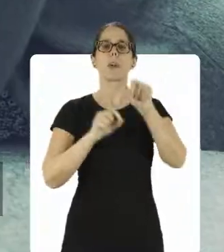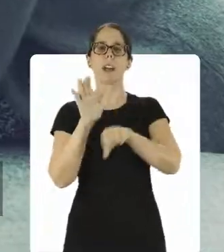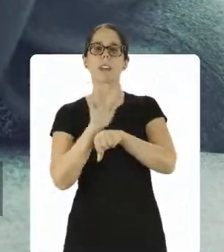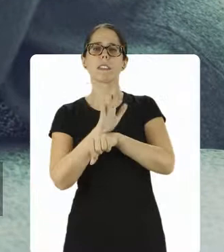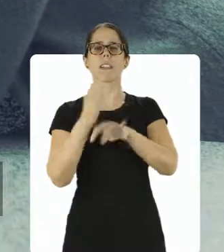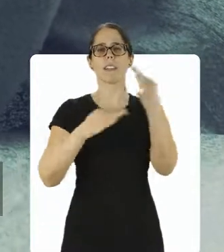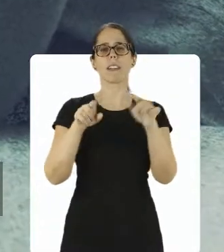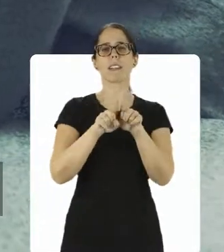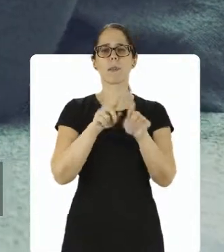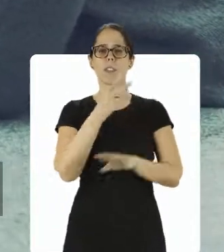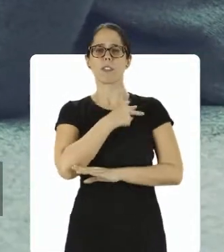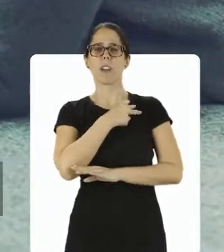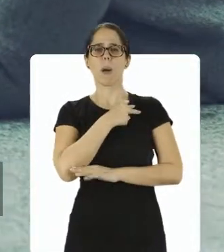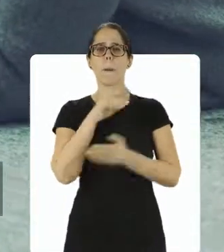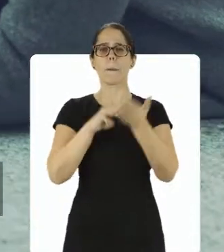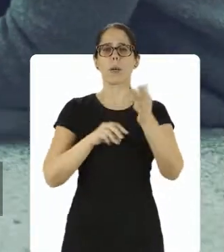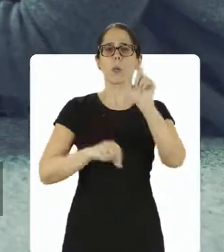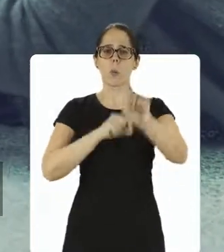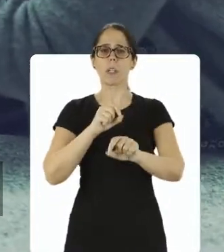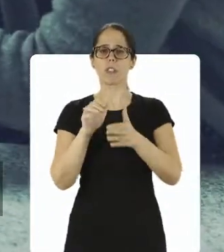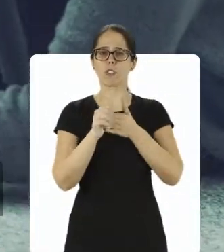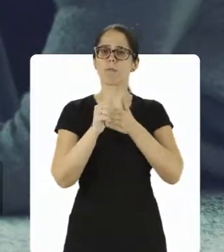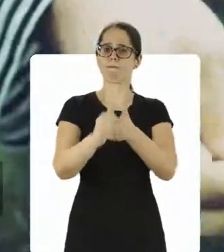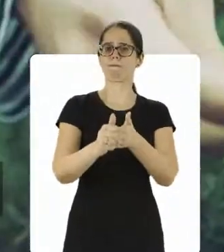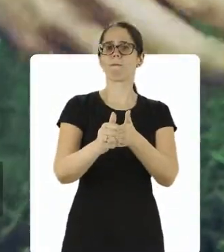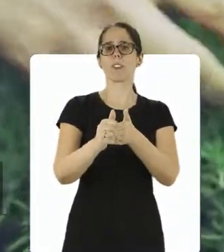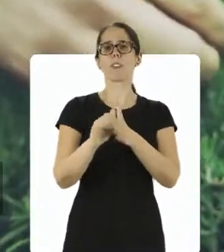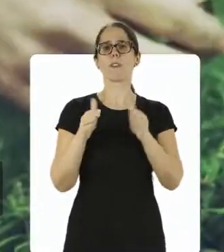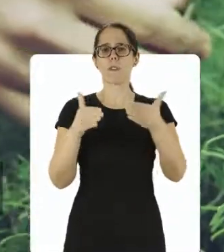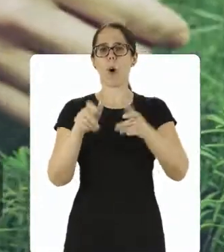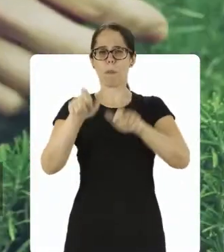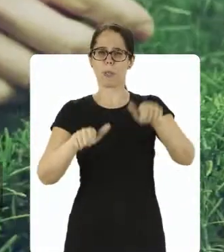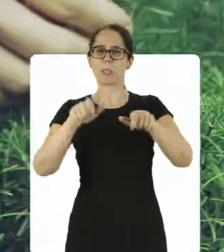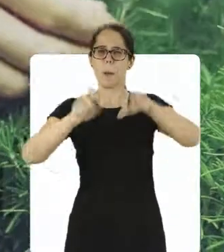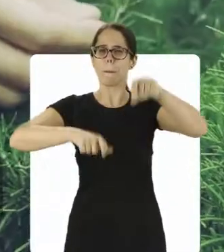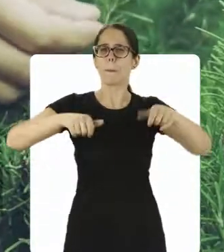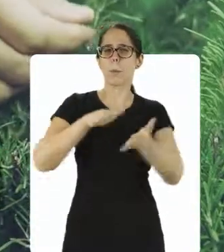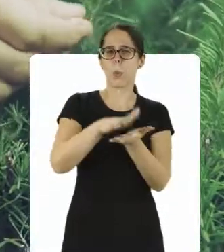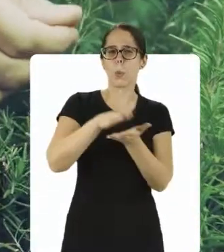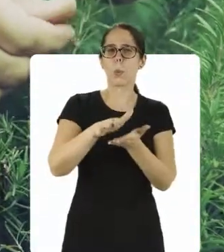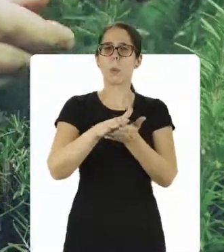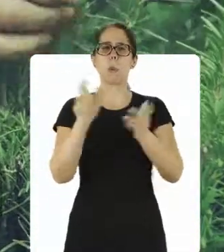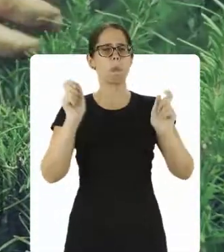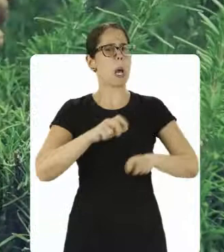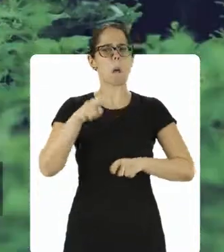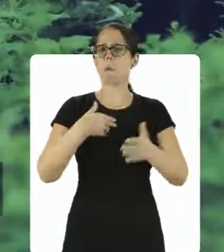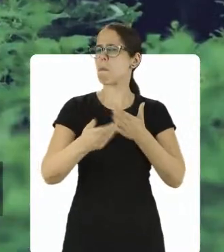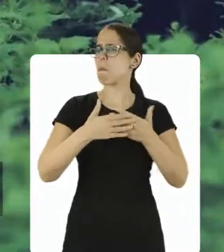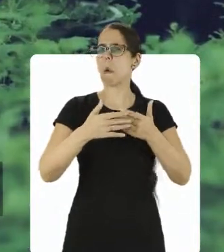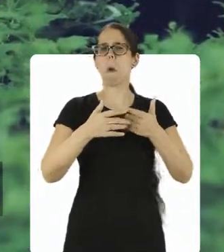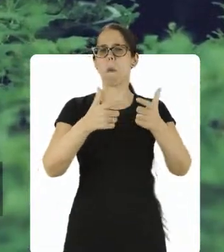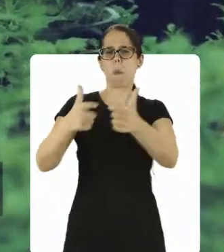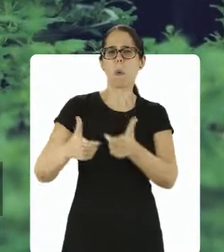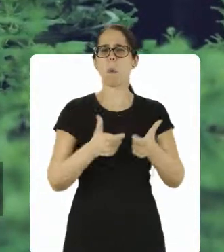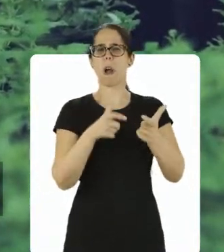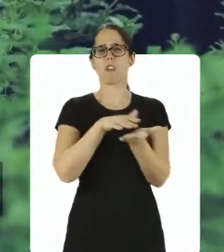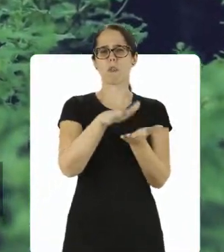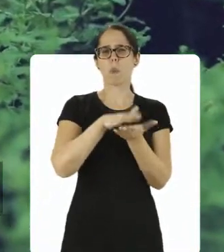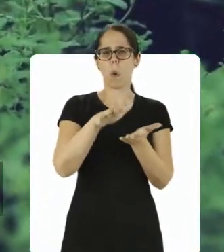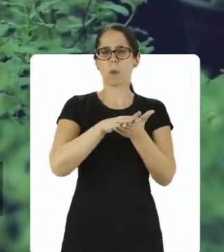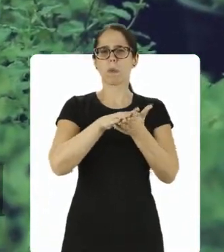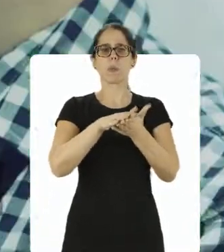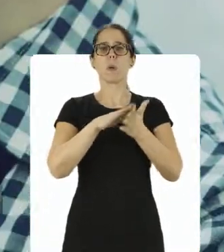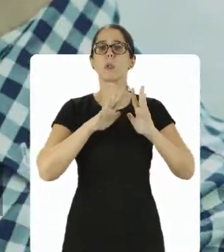falar sobre assistência técnica e gerencial. Uma metodologia de orientação ao produtor aplicável a qualquer